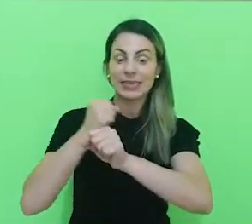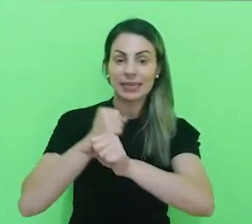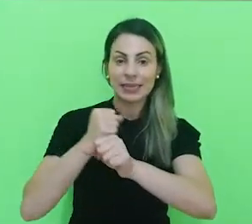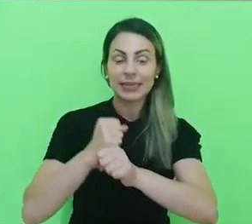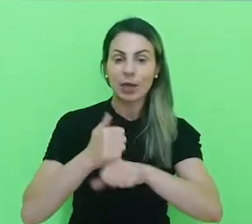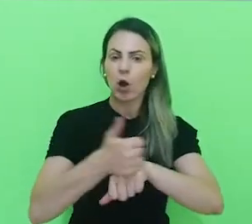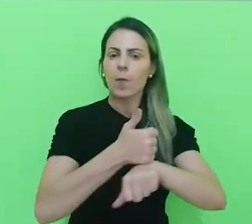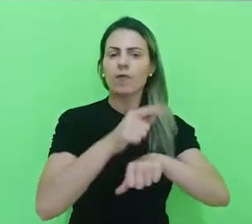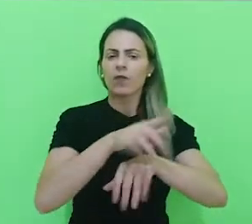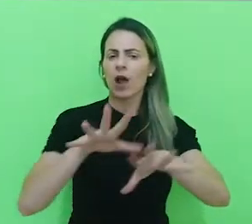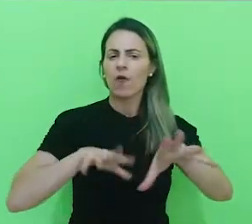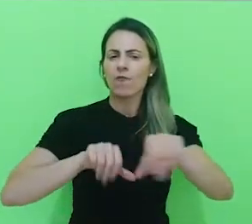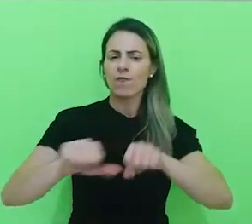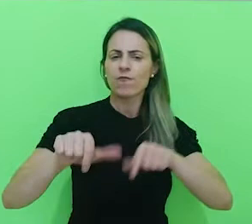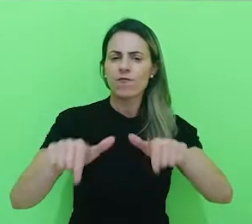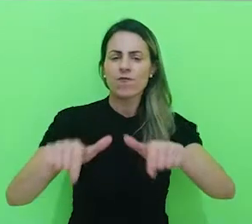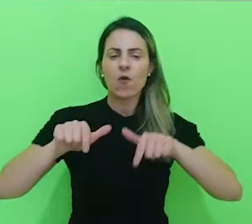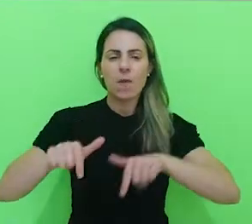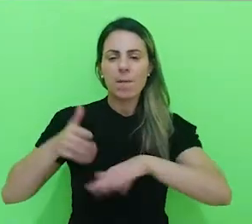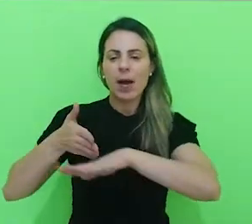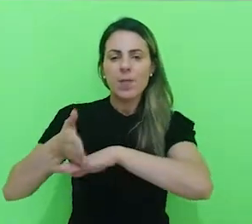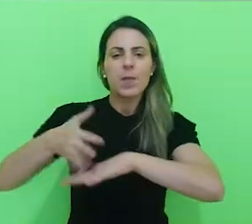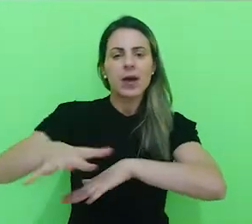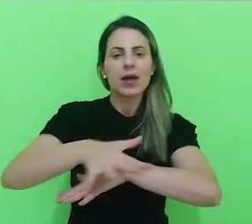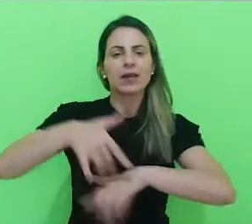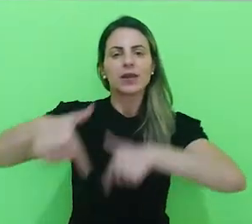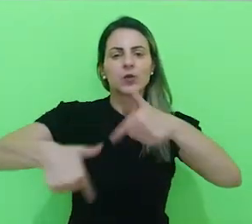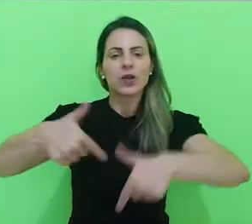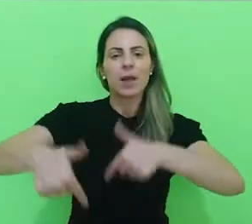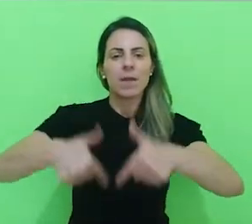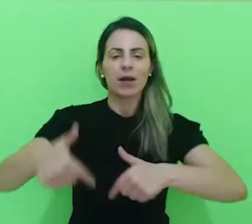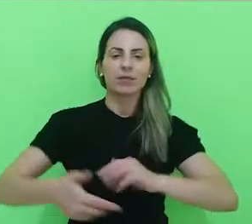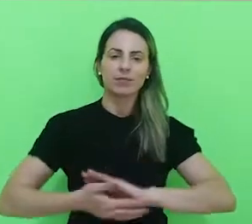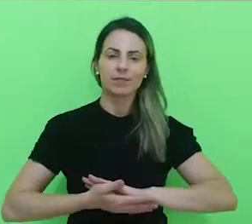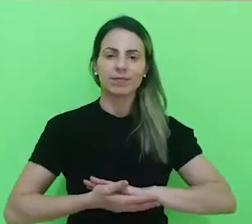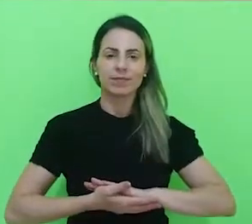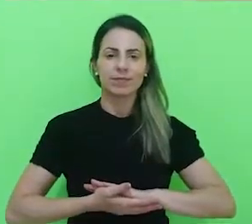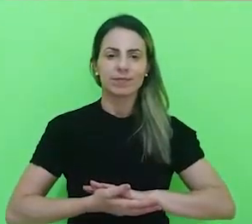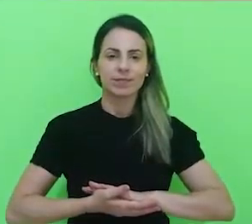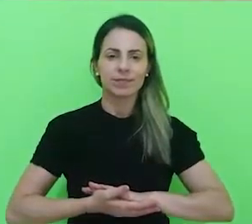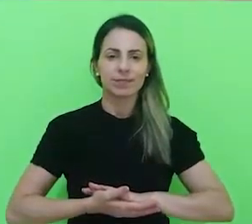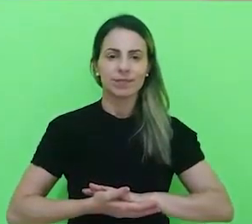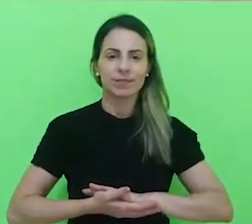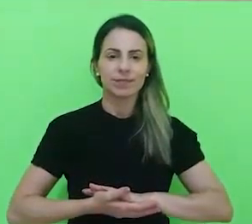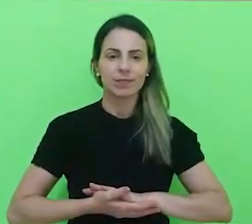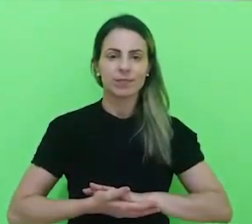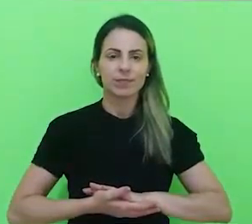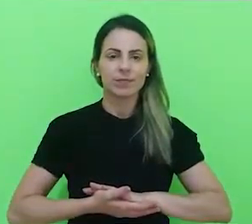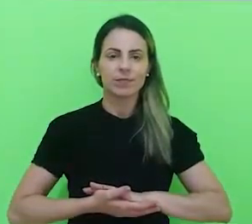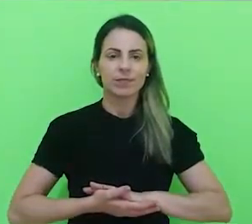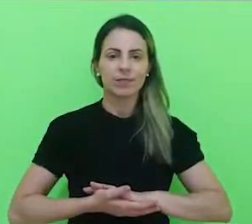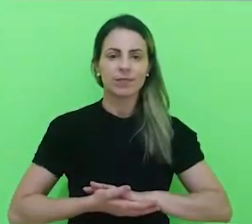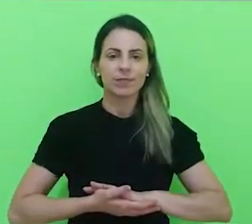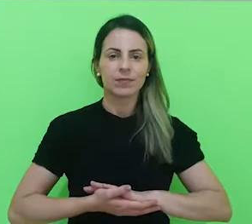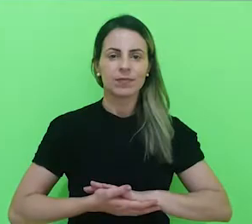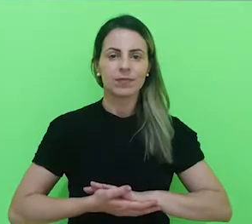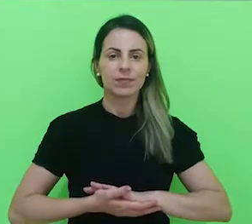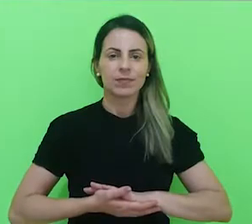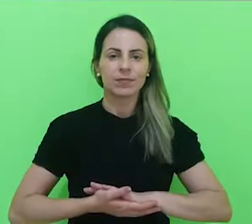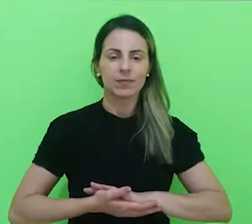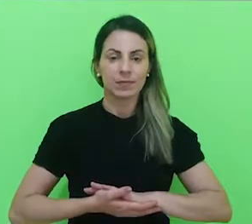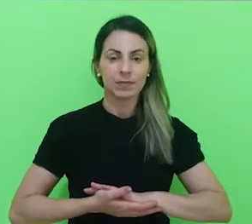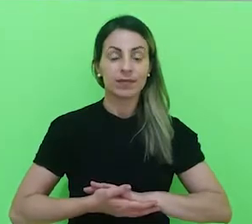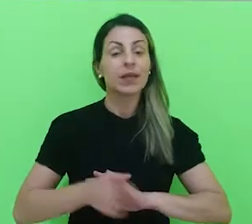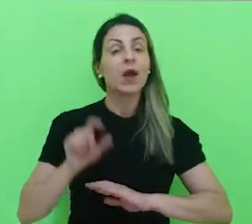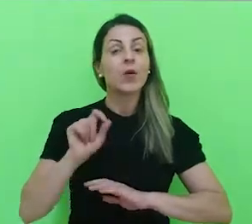o profissional sai formado para atuar no mercado de trabalho. O de